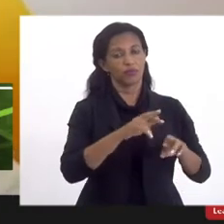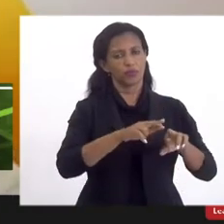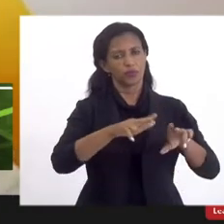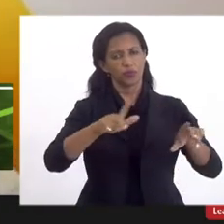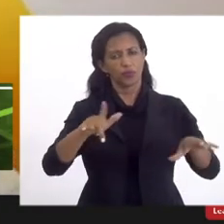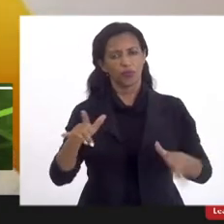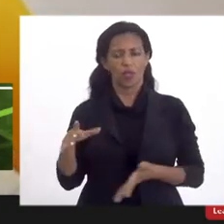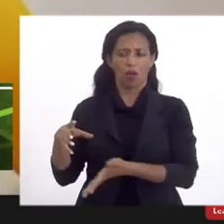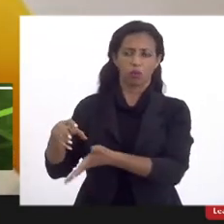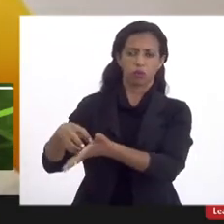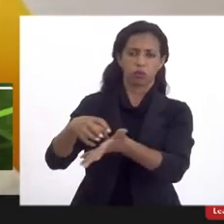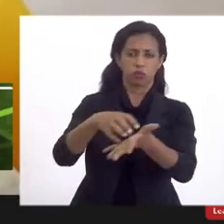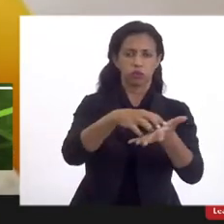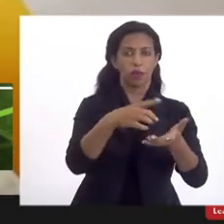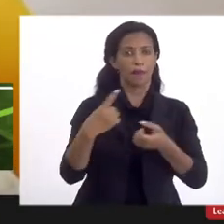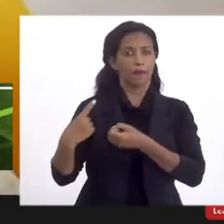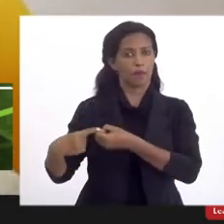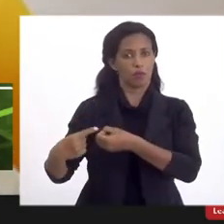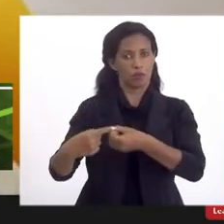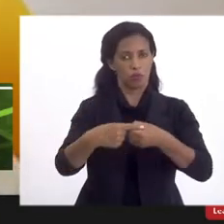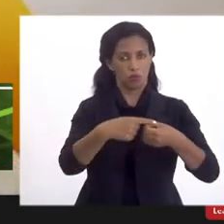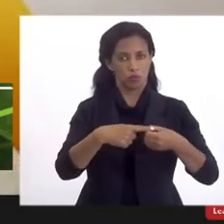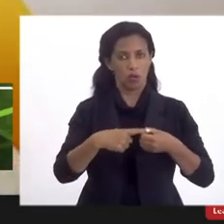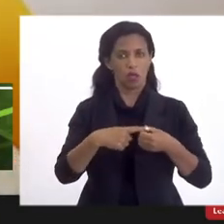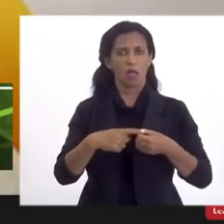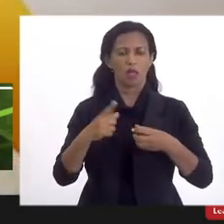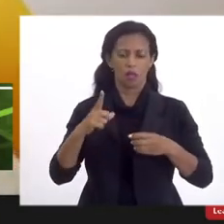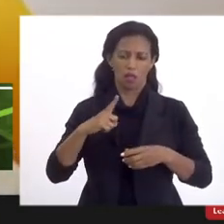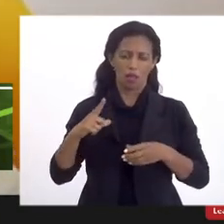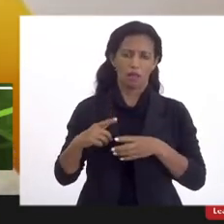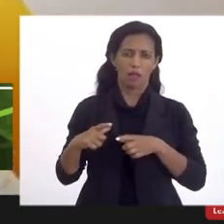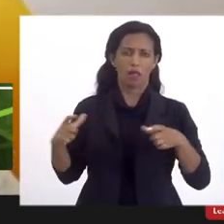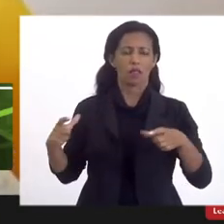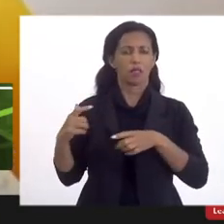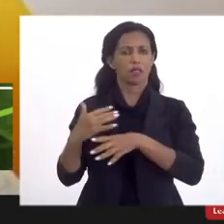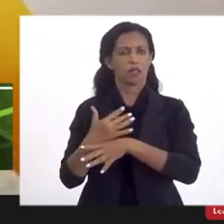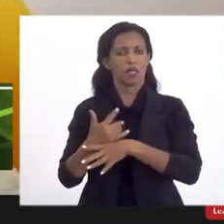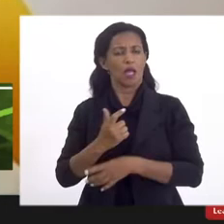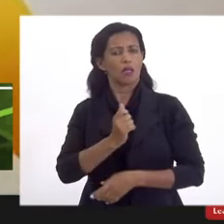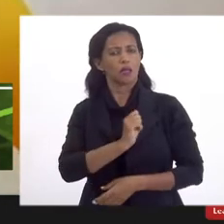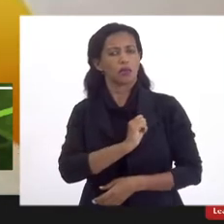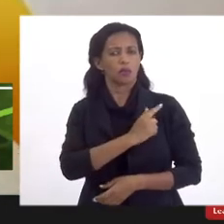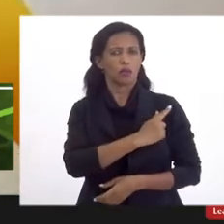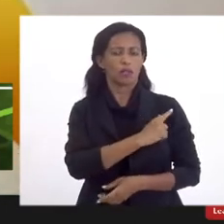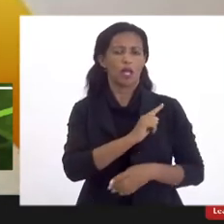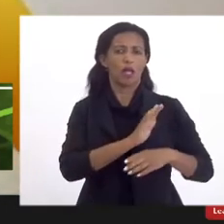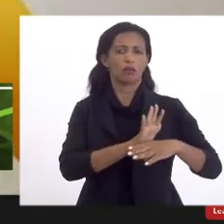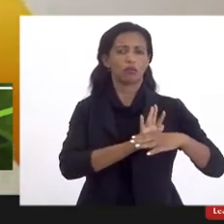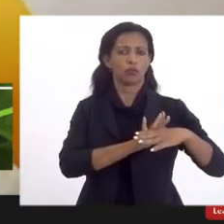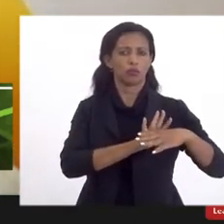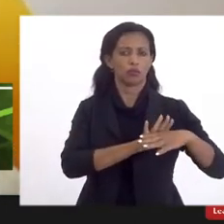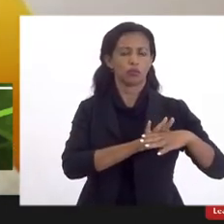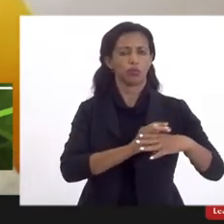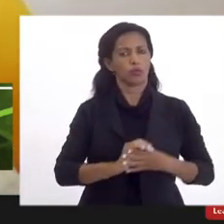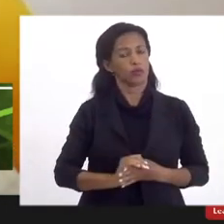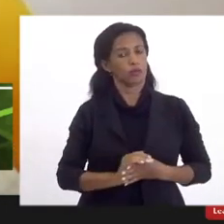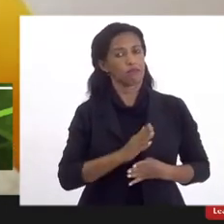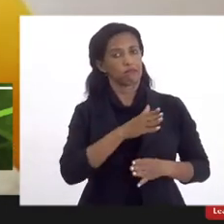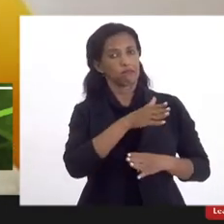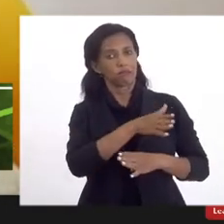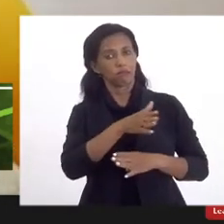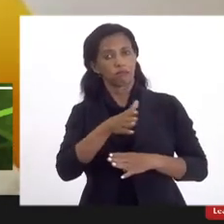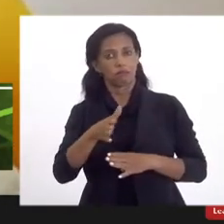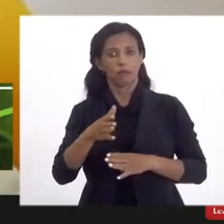municípios, inclusive em grandes cidades como São Gonçalo, Luque de Caxias, respectivamente,